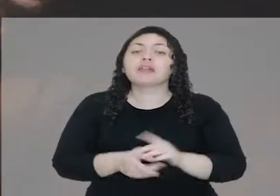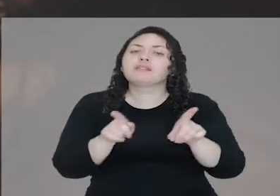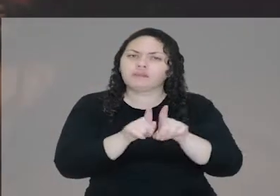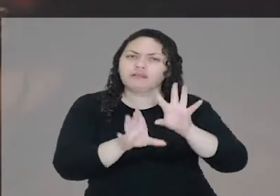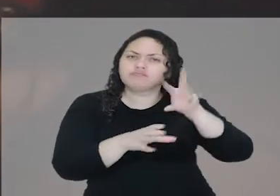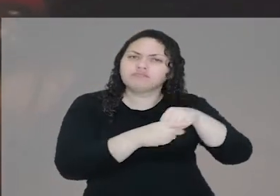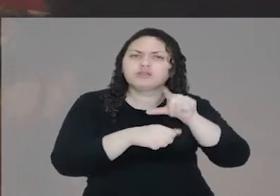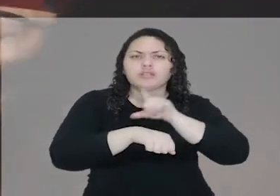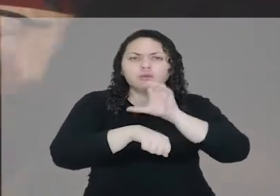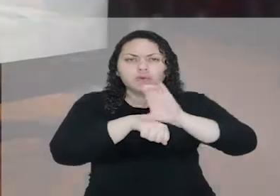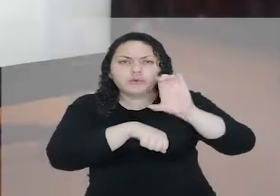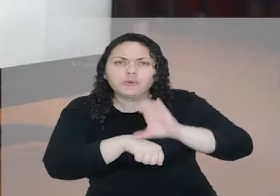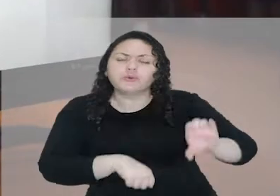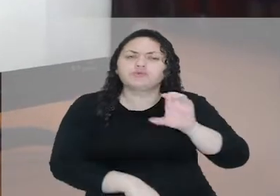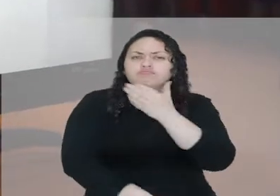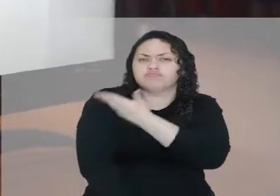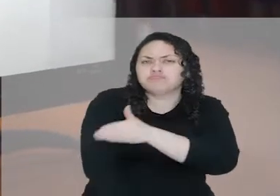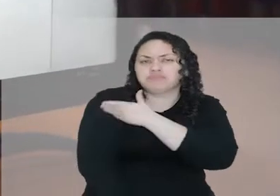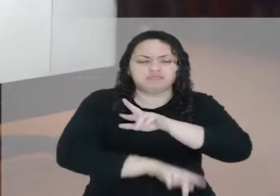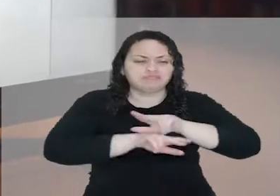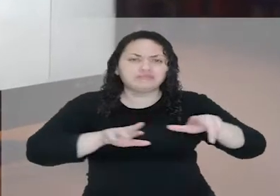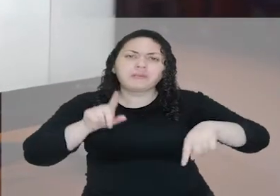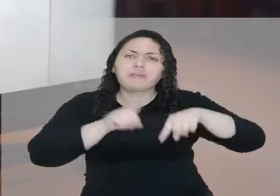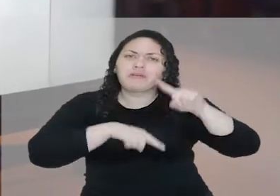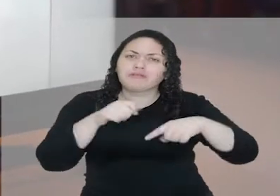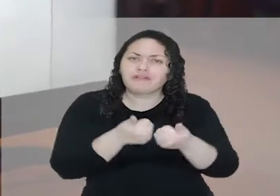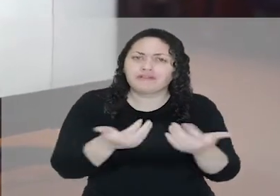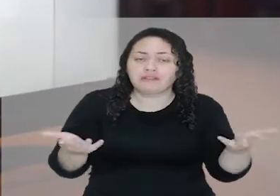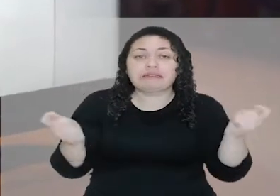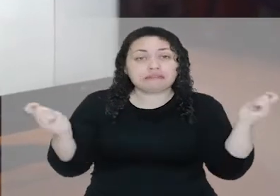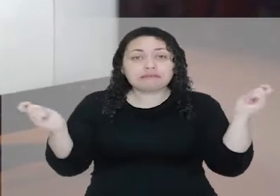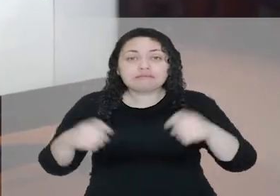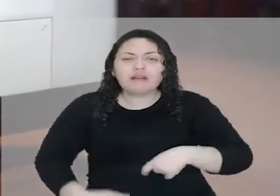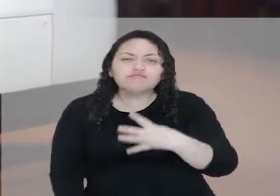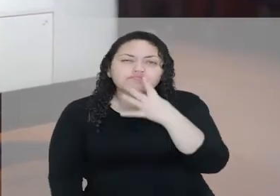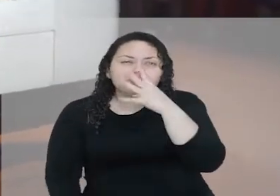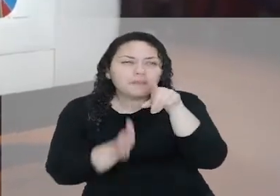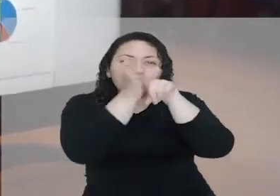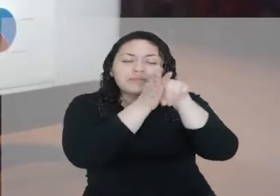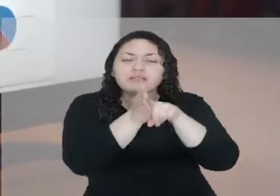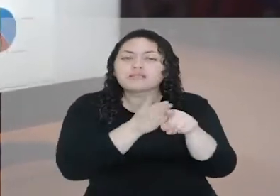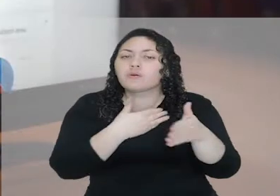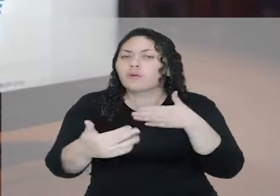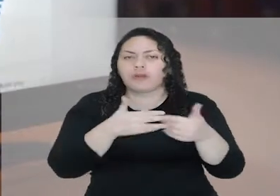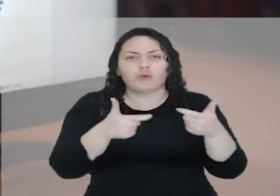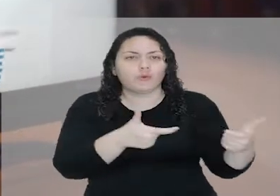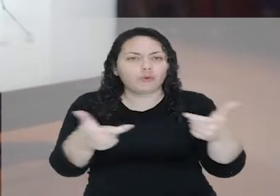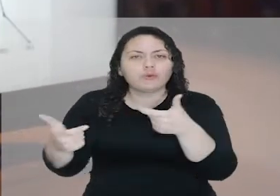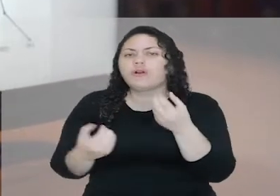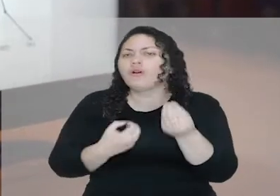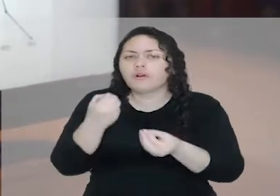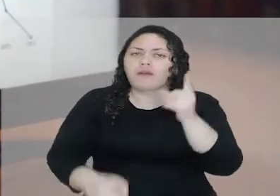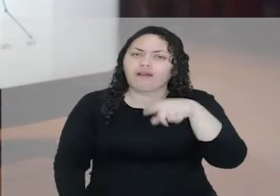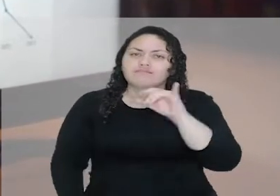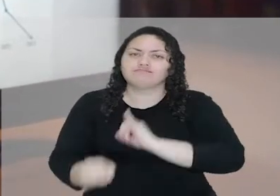treinamentos, entre outros recursos e serviços. Você poderá acessar os recursos de onde estiver através do serviço de